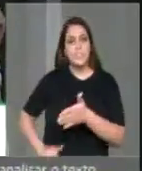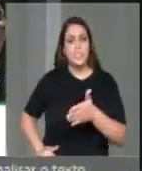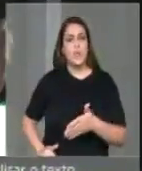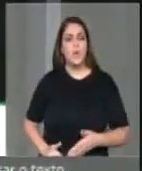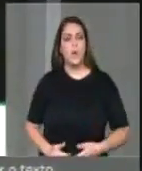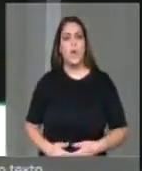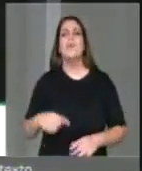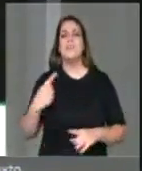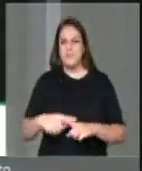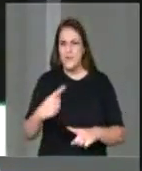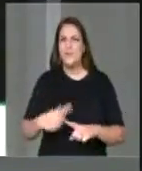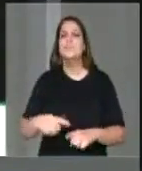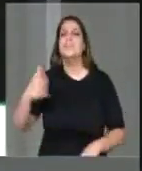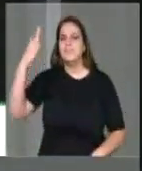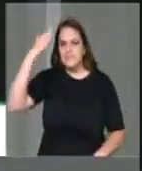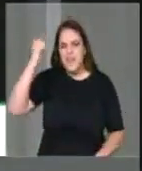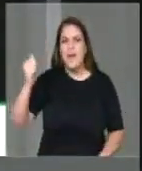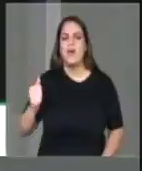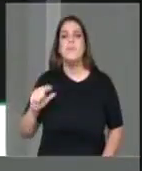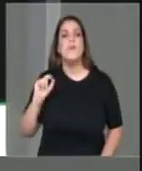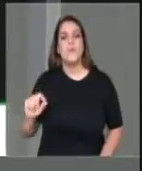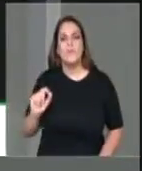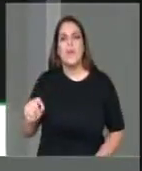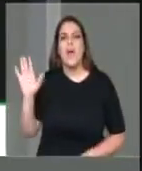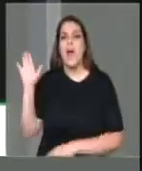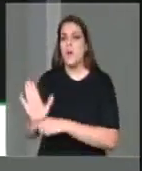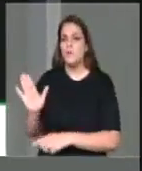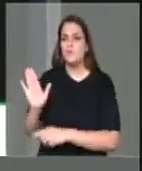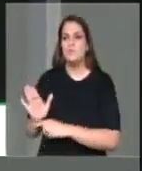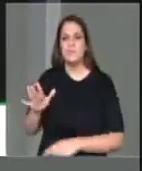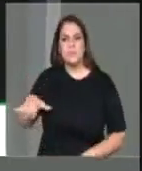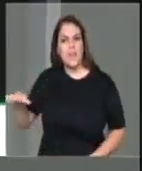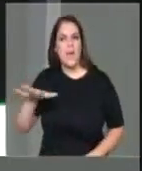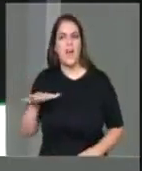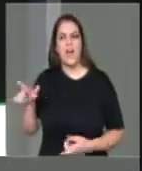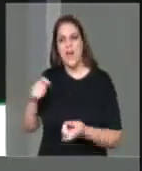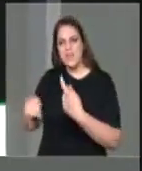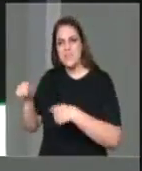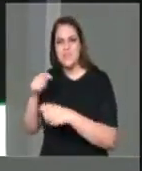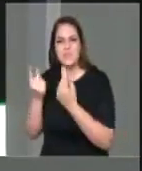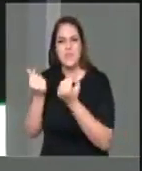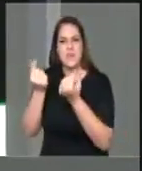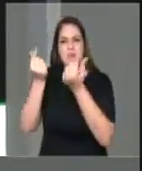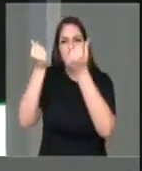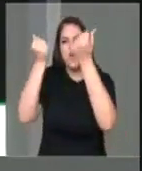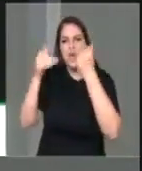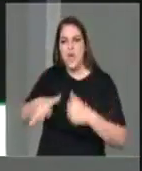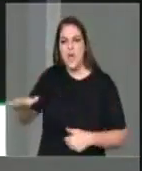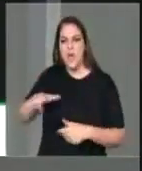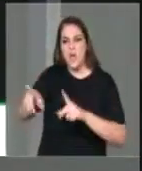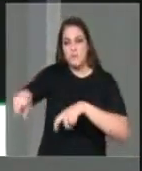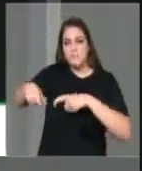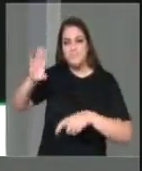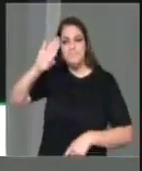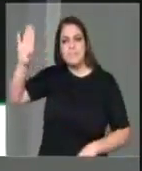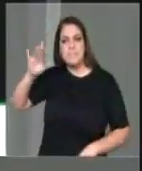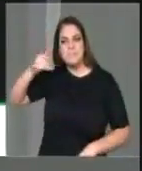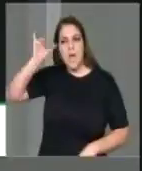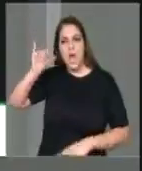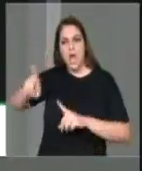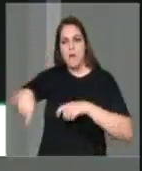atender o que nós chamamos a economia financeira dos ruralistas que não têm